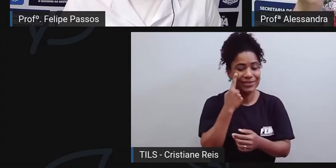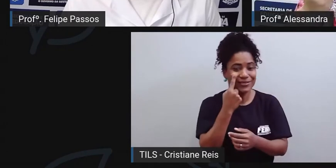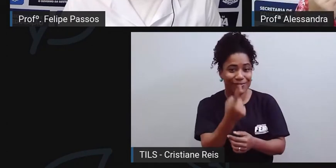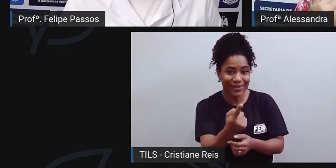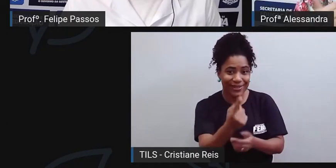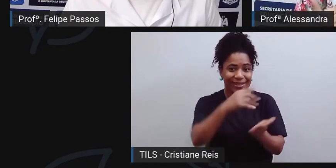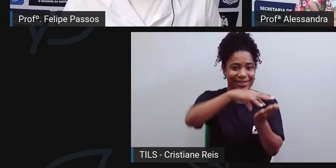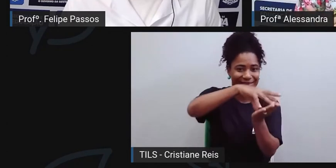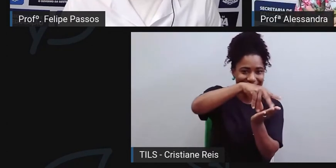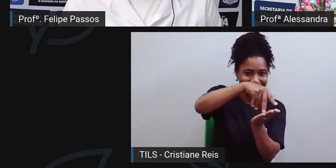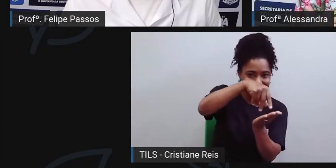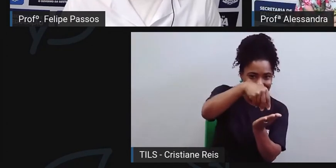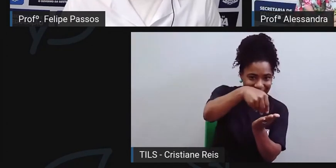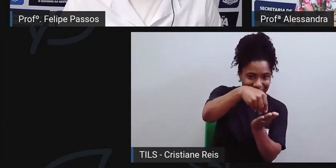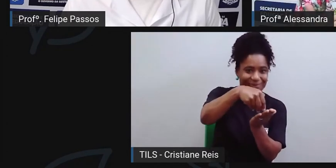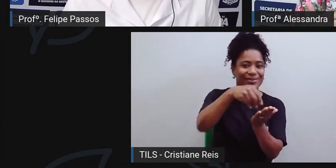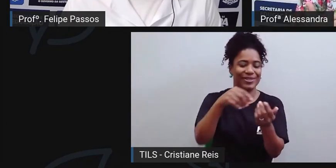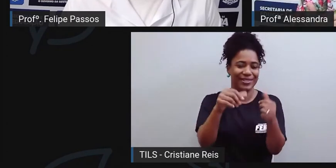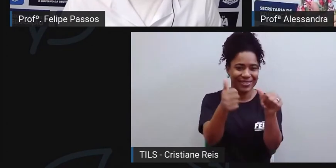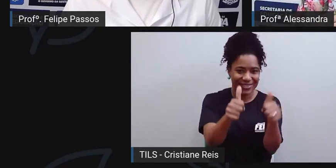artesonato retoma,